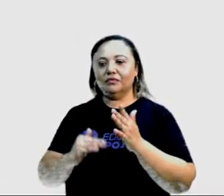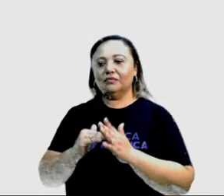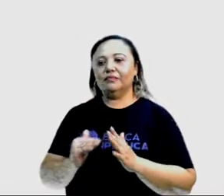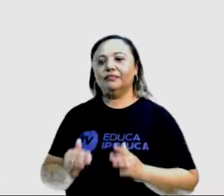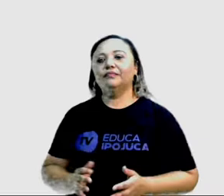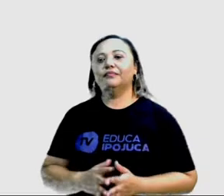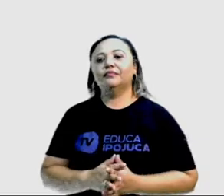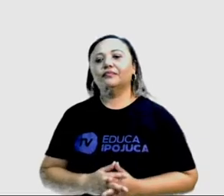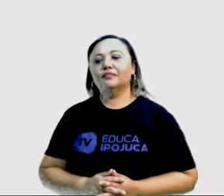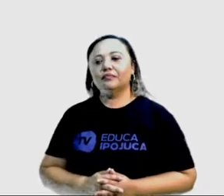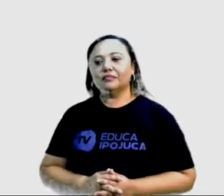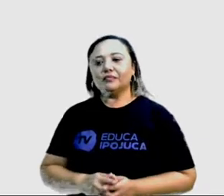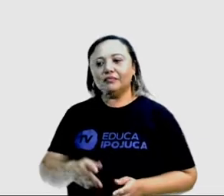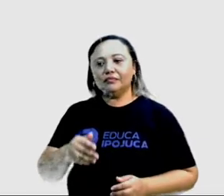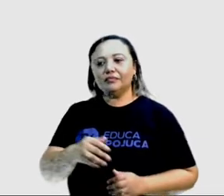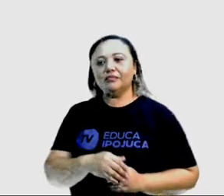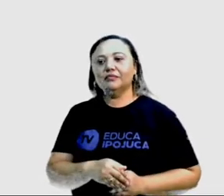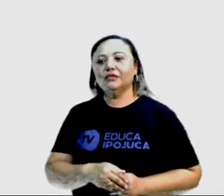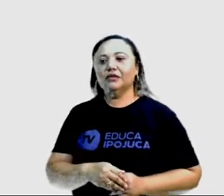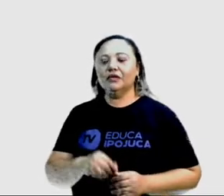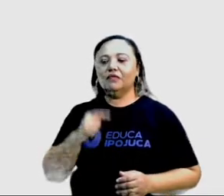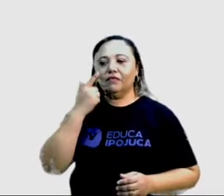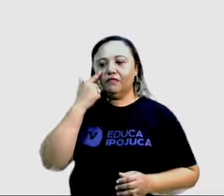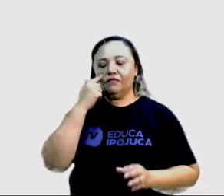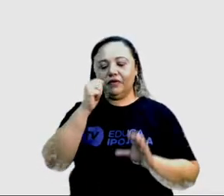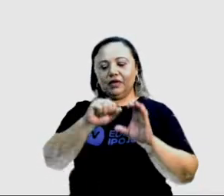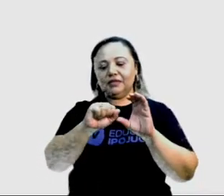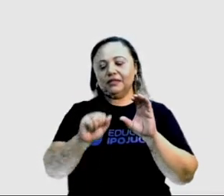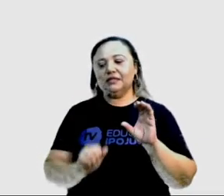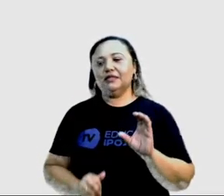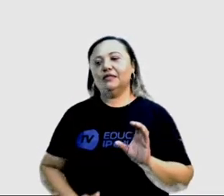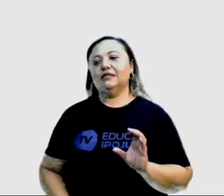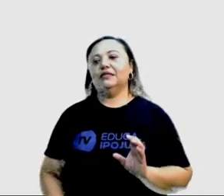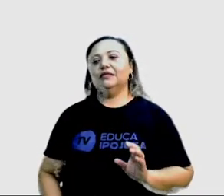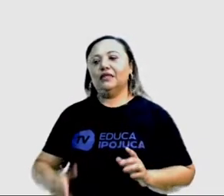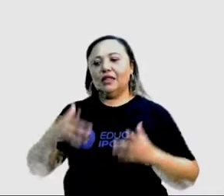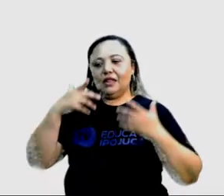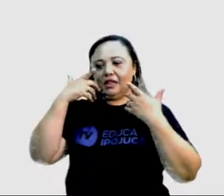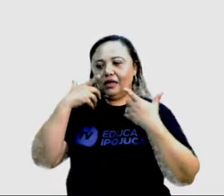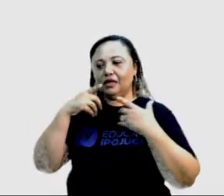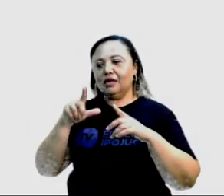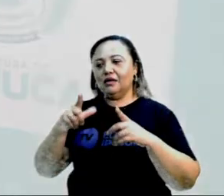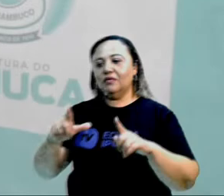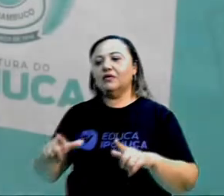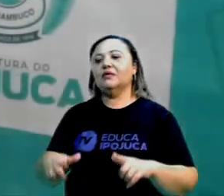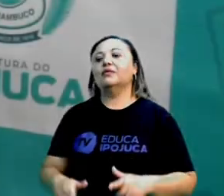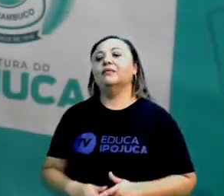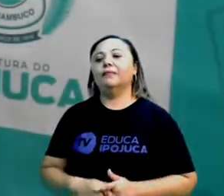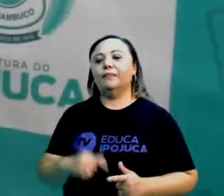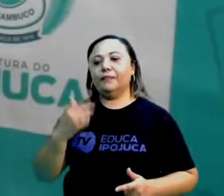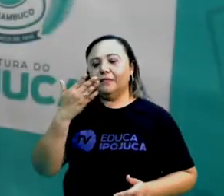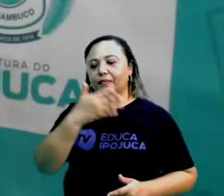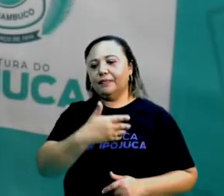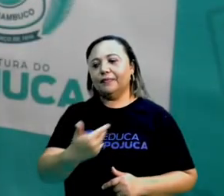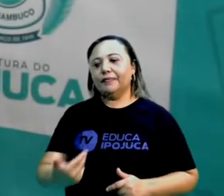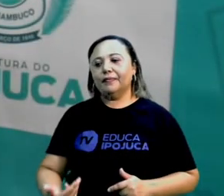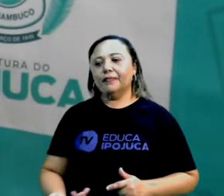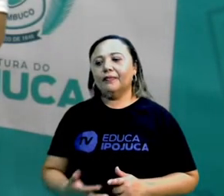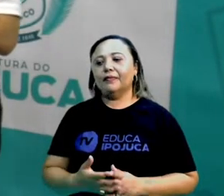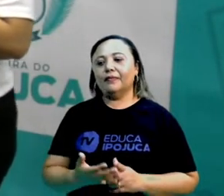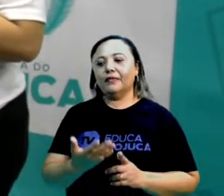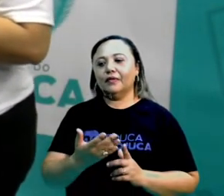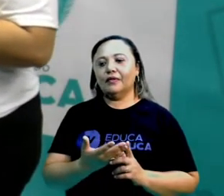Vamos conhecer algumas características linguísticas e composicionais desse gênero? Vem comigo, vem.